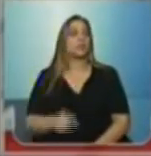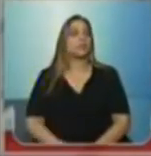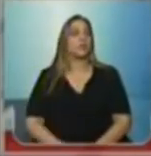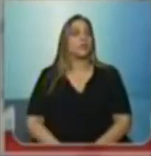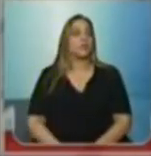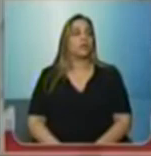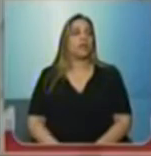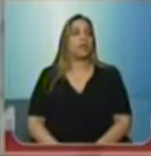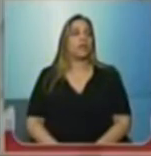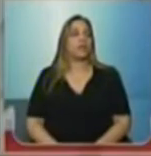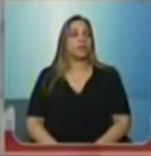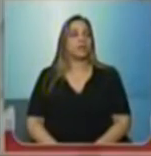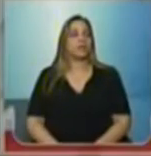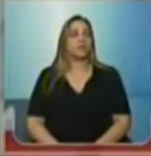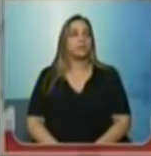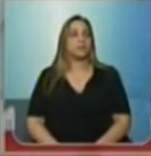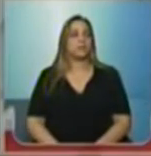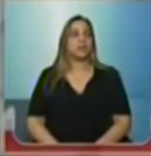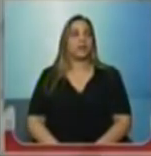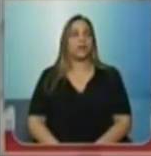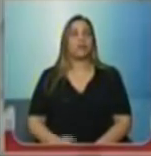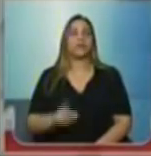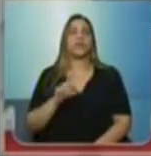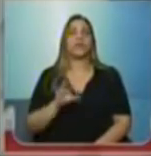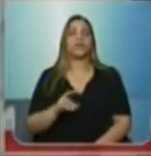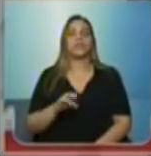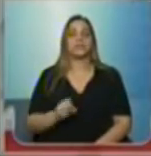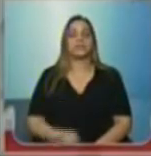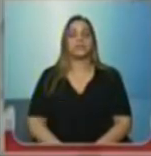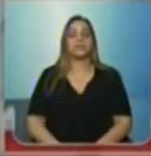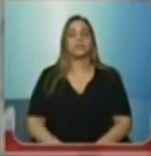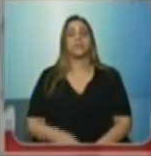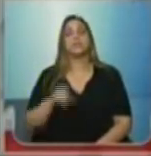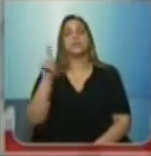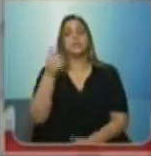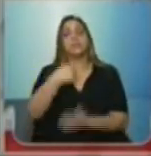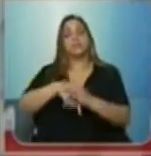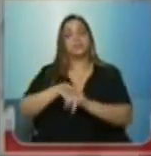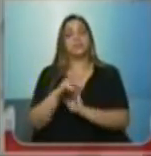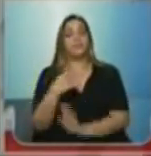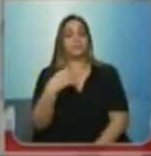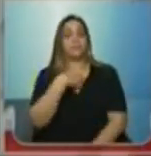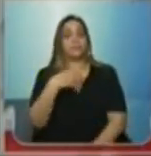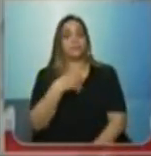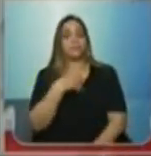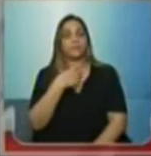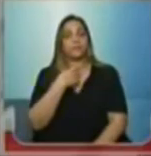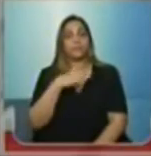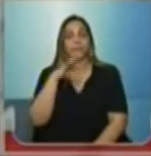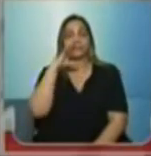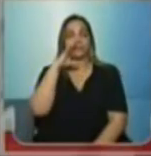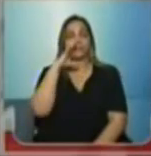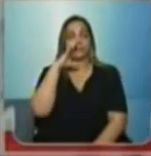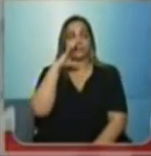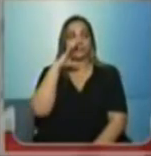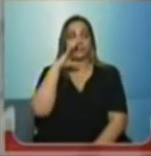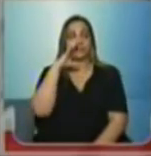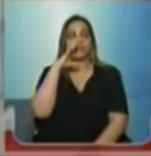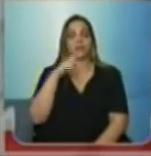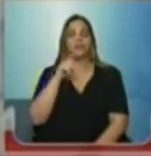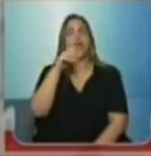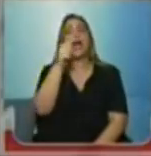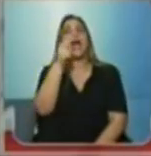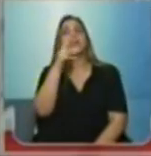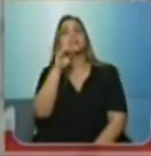nem sul. É uma educação sem programa que vai à deriva. E eu fico aqui ainda chocado com o